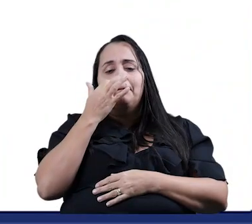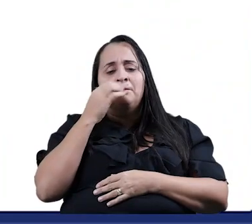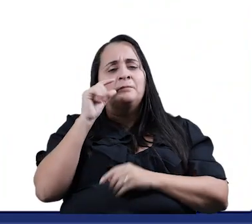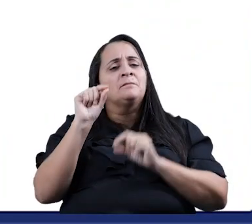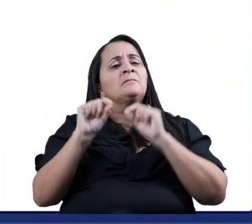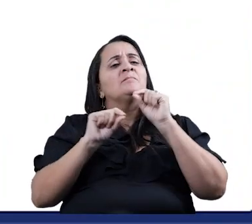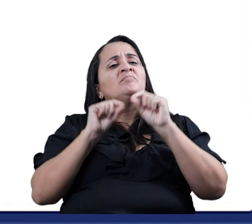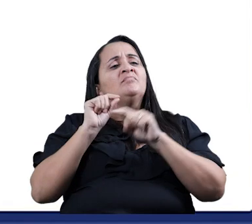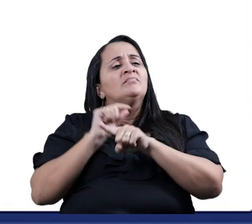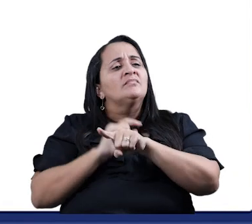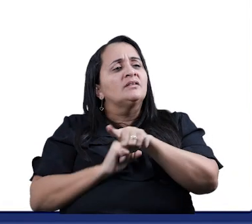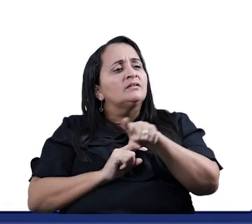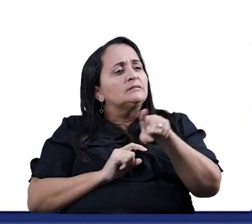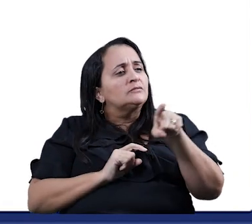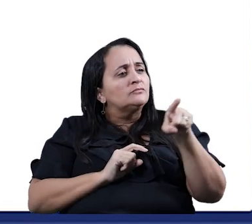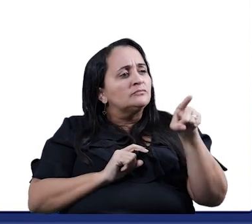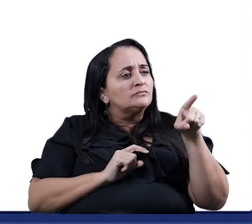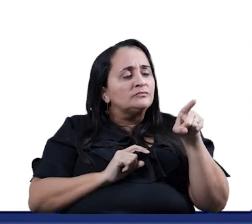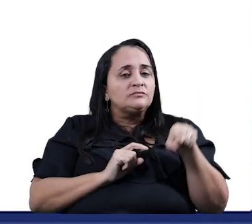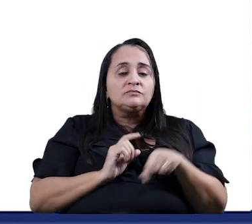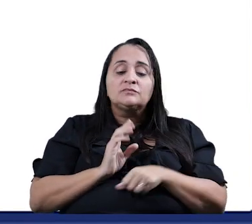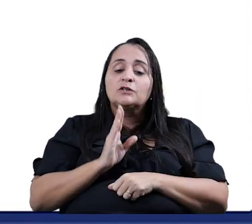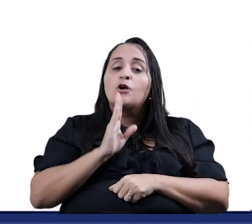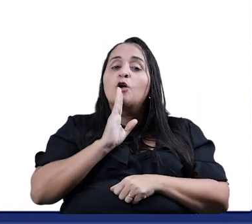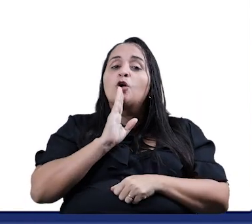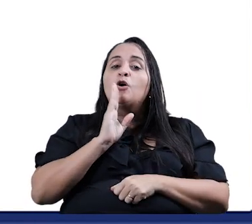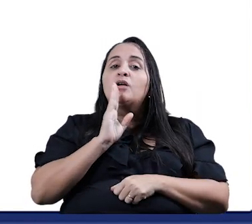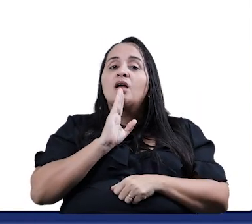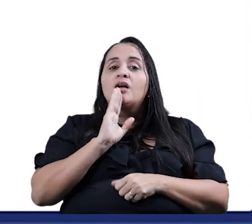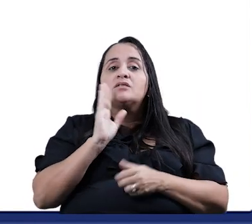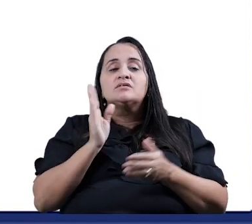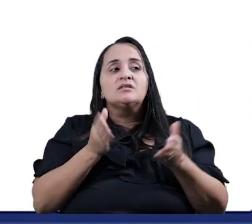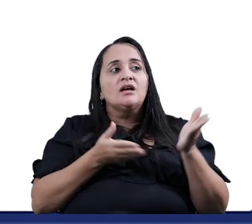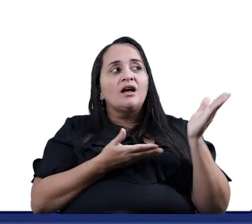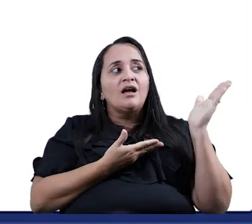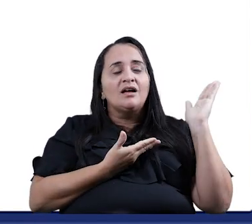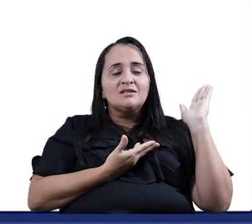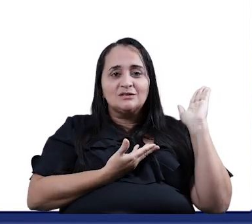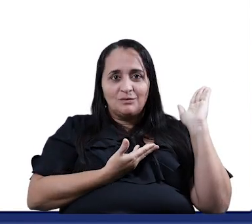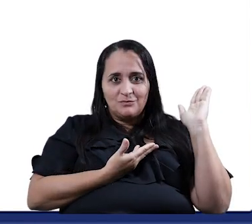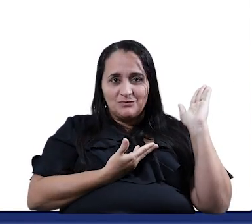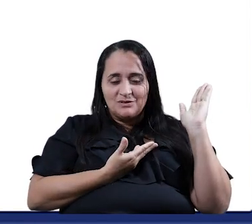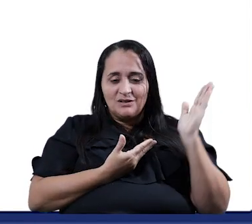Quem aqui de vocês conhece esta música?